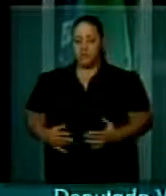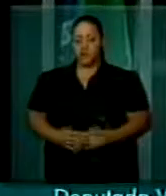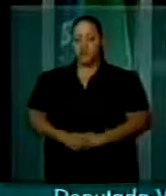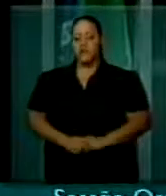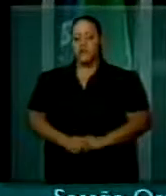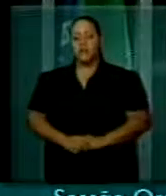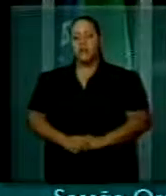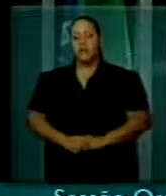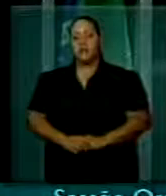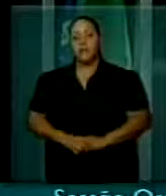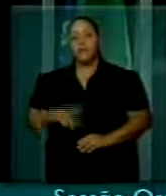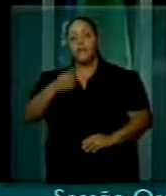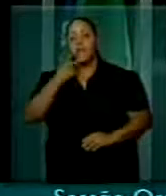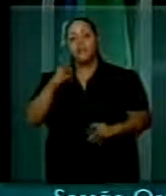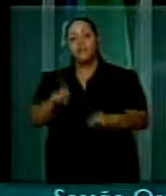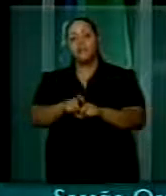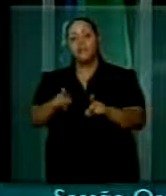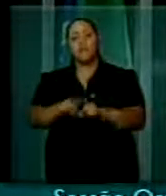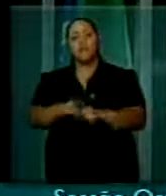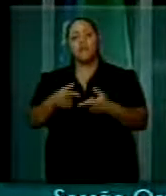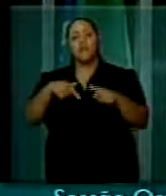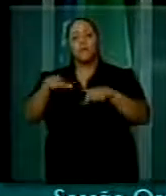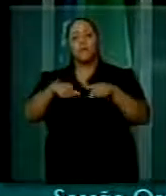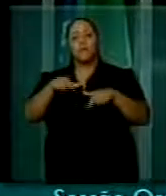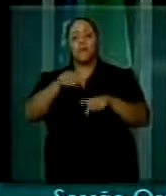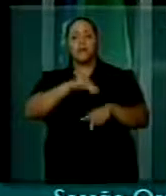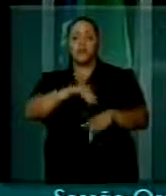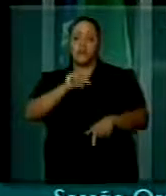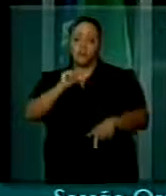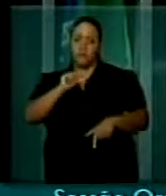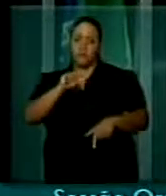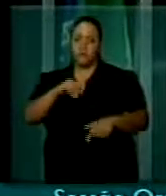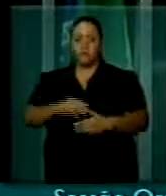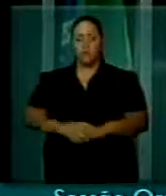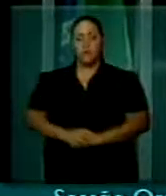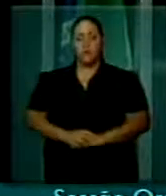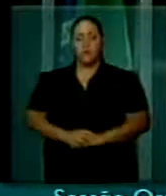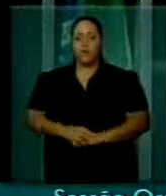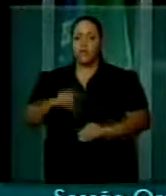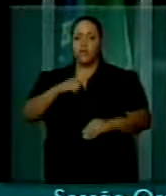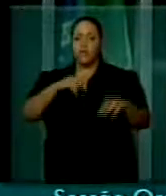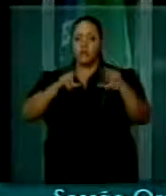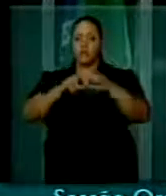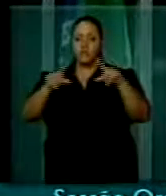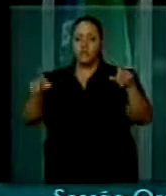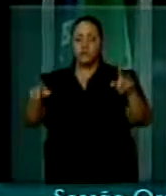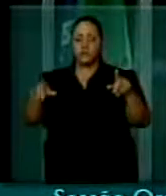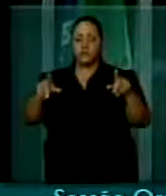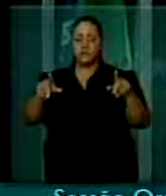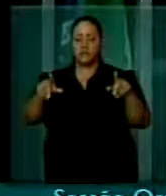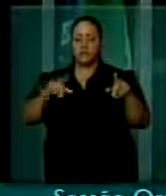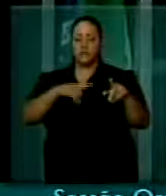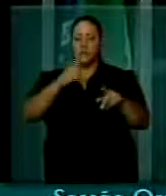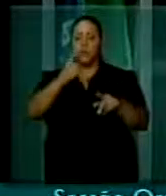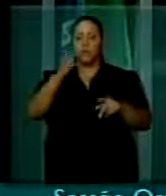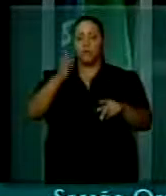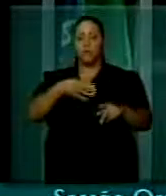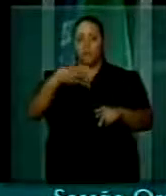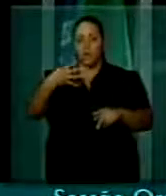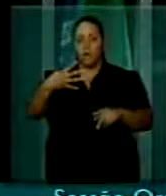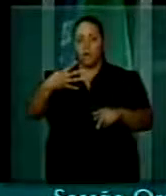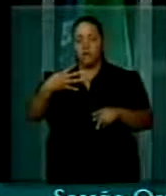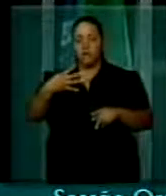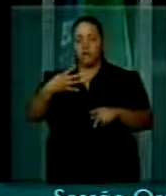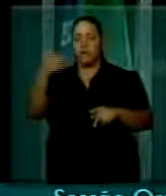falar também do baixo custo da mão de obra no Brasil. Falei da diferença entre o Brasil, que é em torno de um quarto de outros